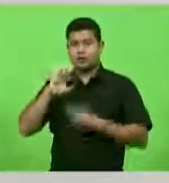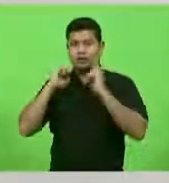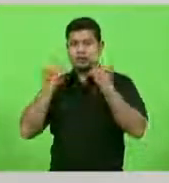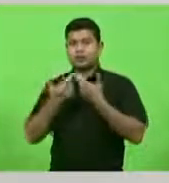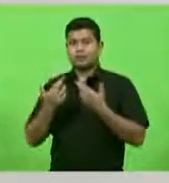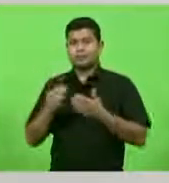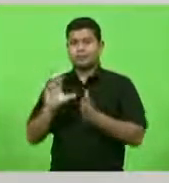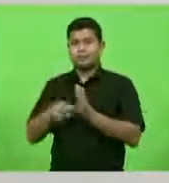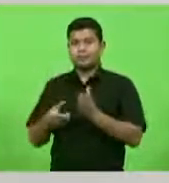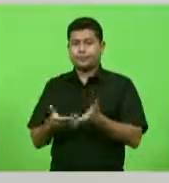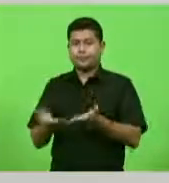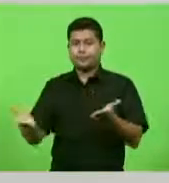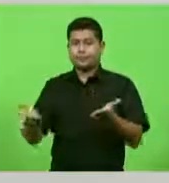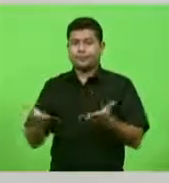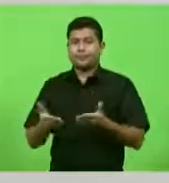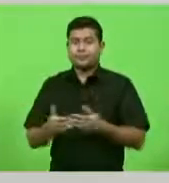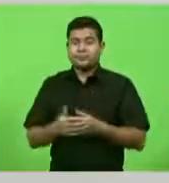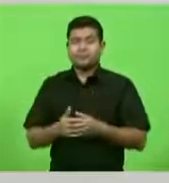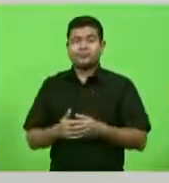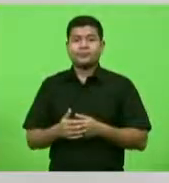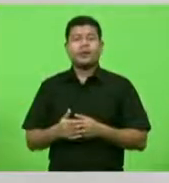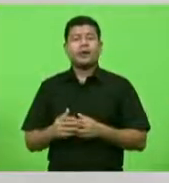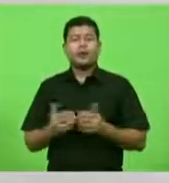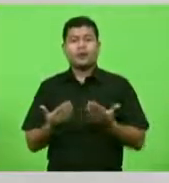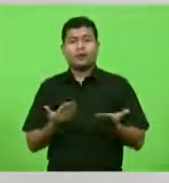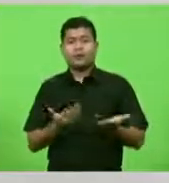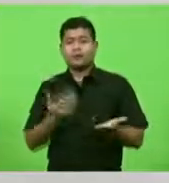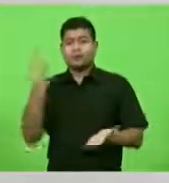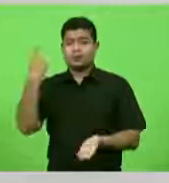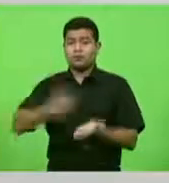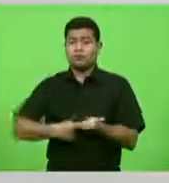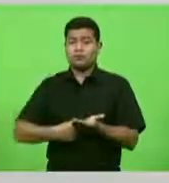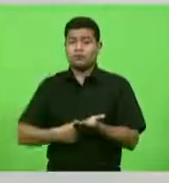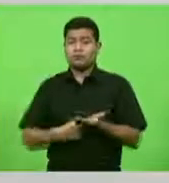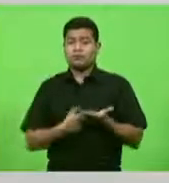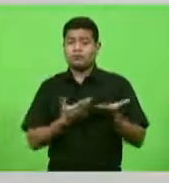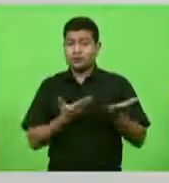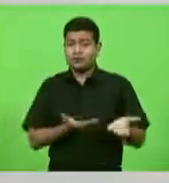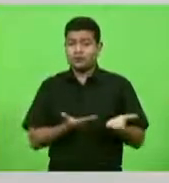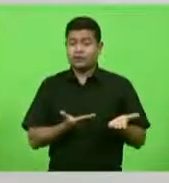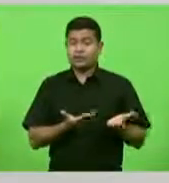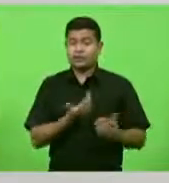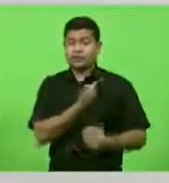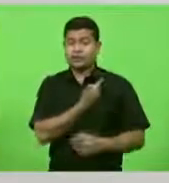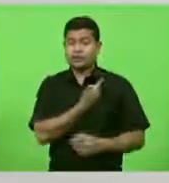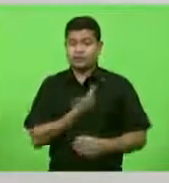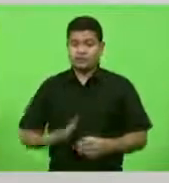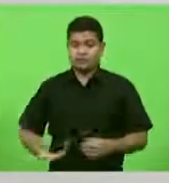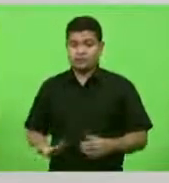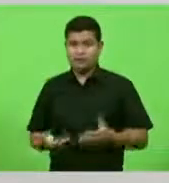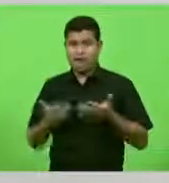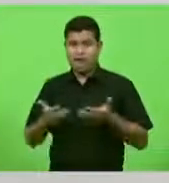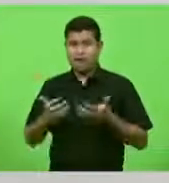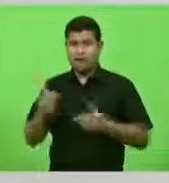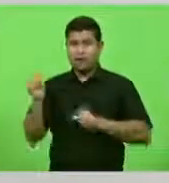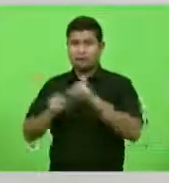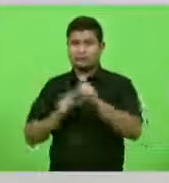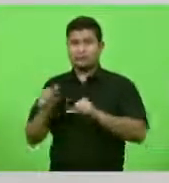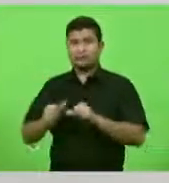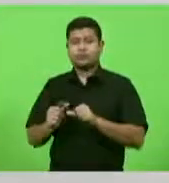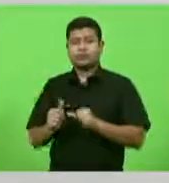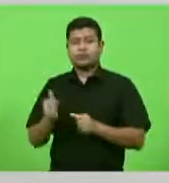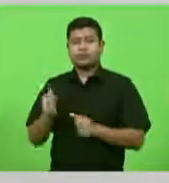Então, o compromisso do Estado é de fazer a atualização. Para isso, preciso contratar uma empresa, tratam logo licitar,